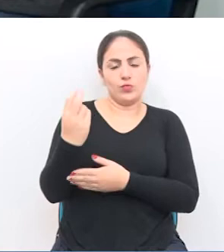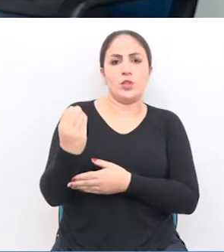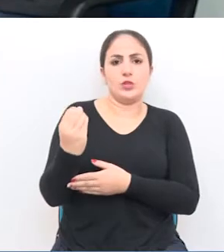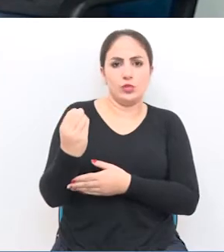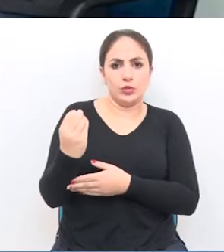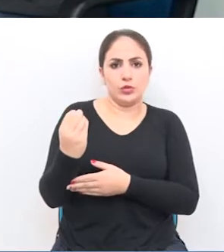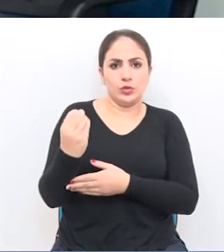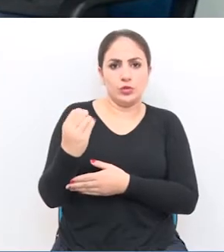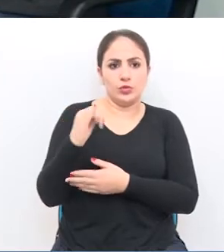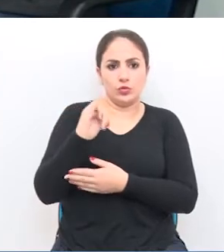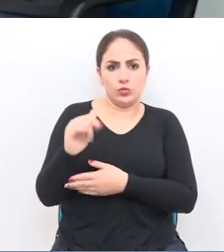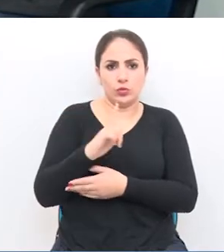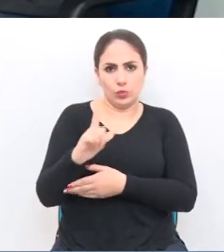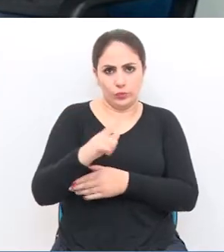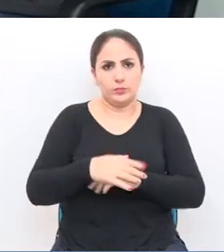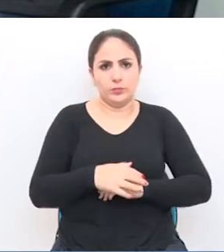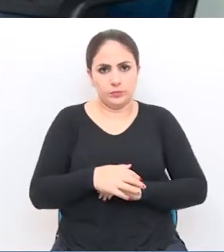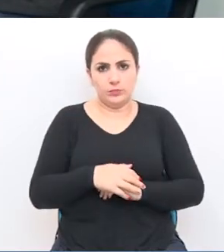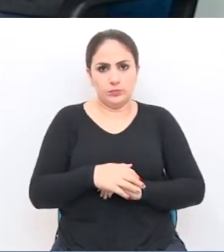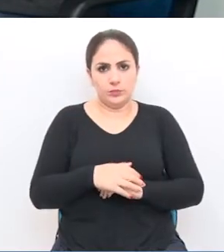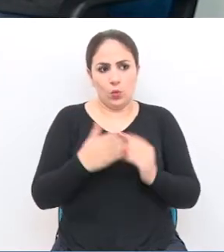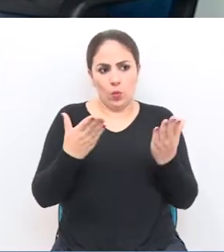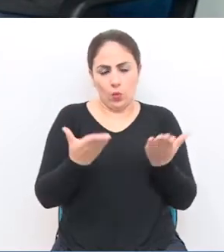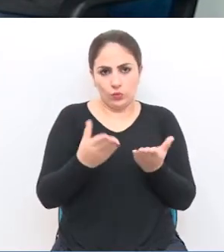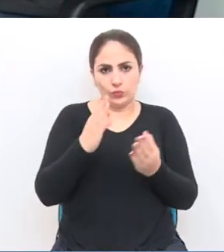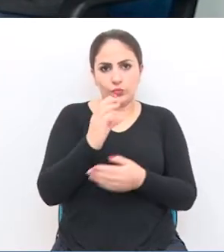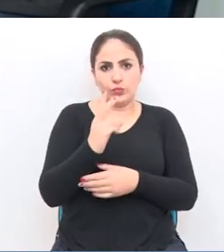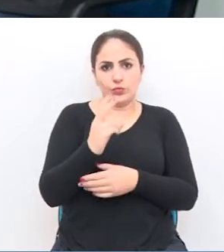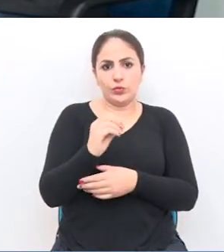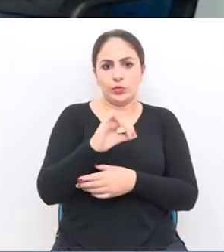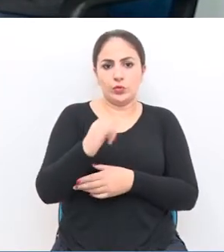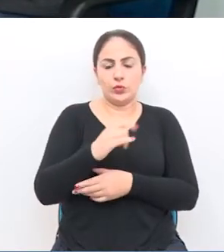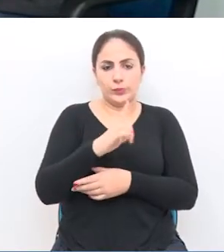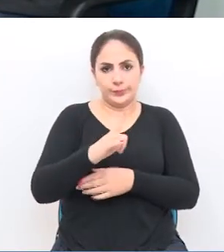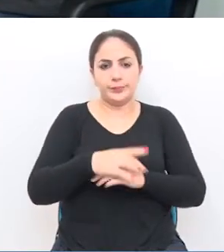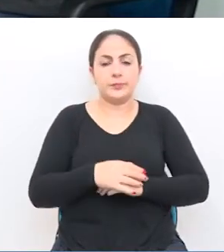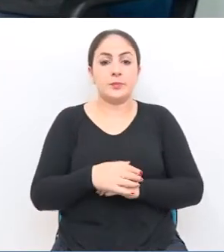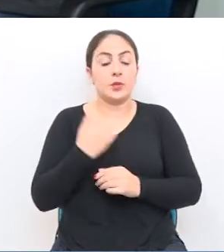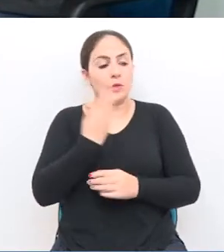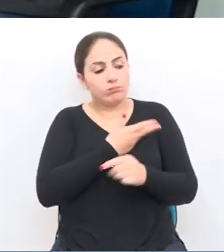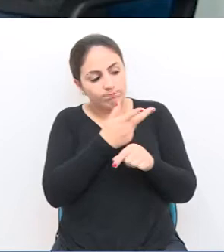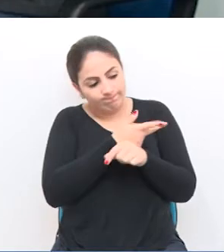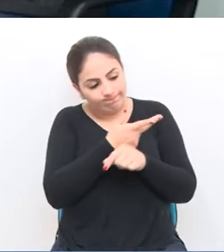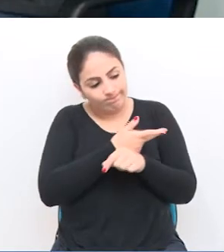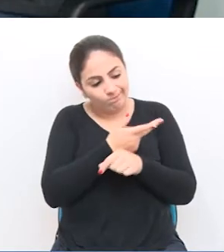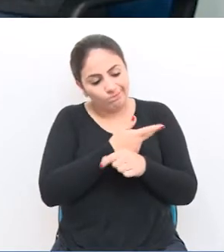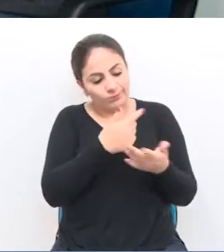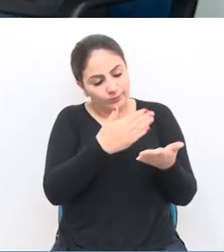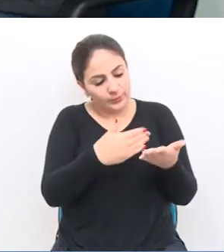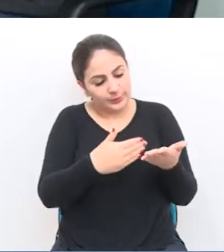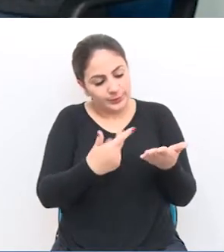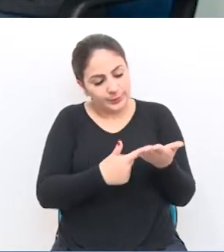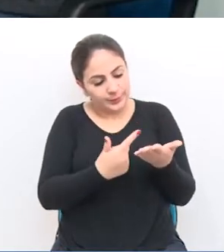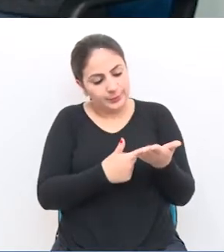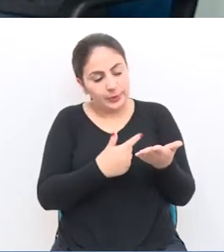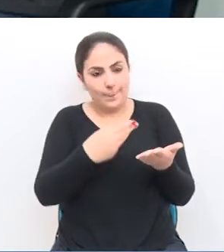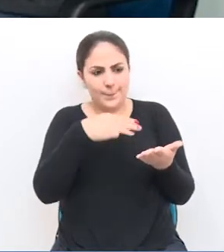Hoje é 20, né? Hoje é 20 de julho. 20 de julho. Vamos procurar aqui.